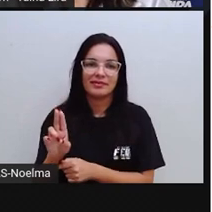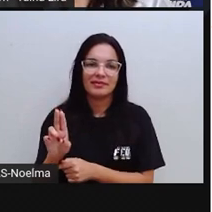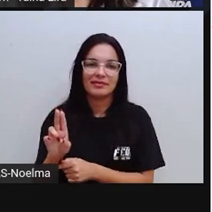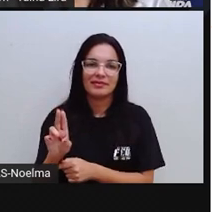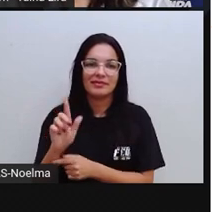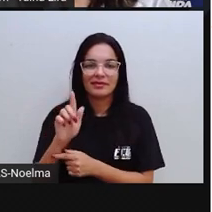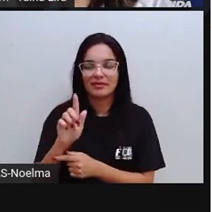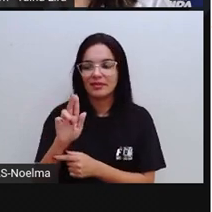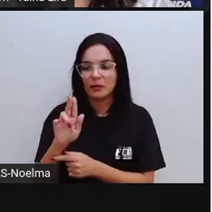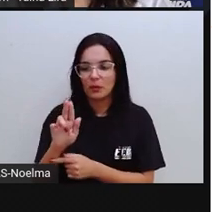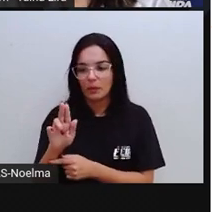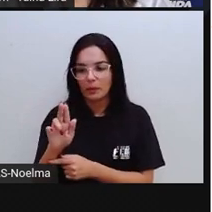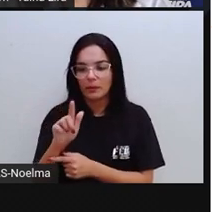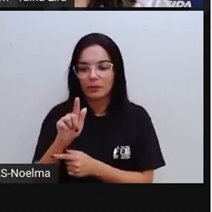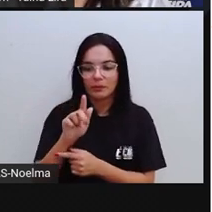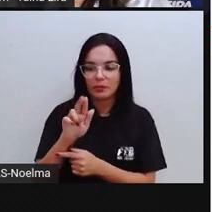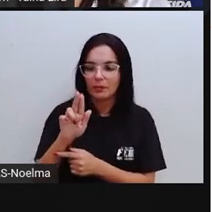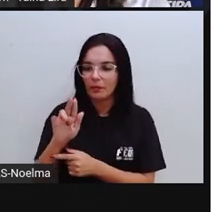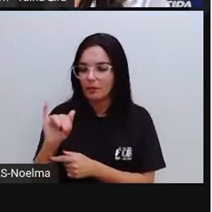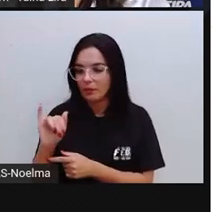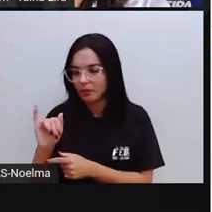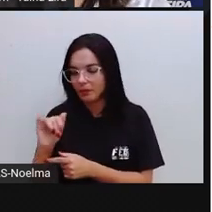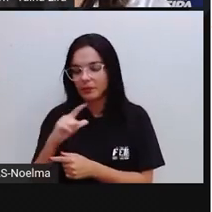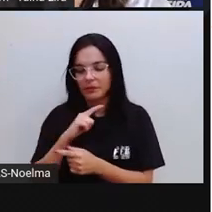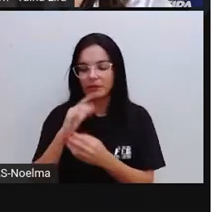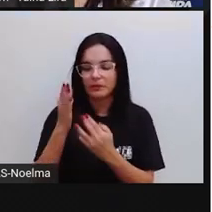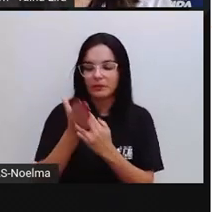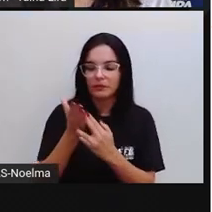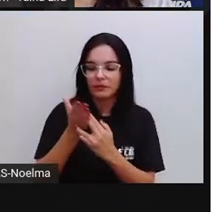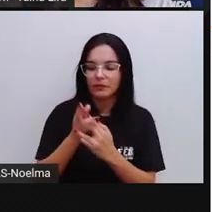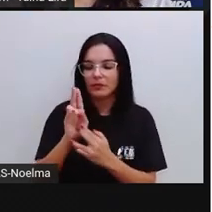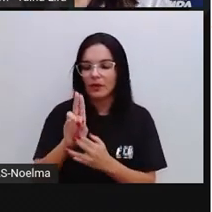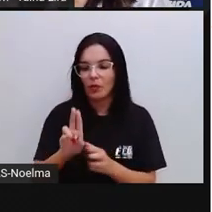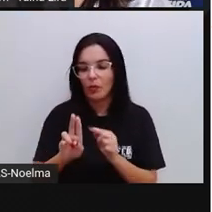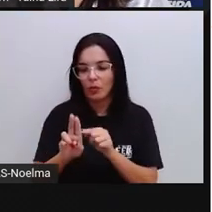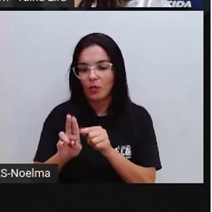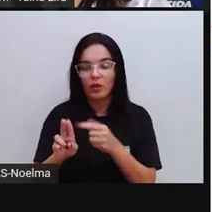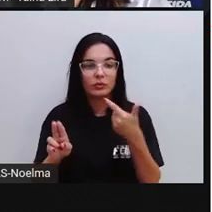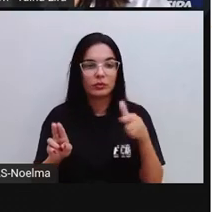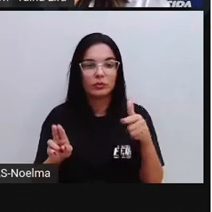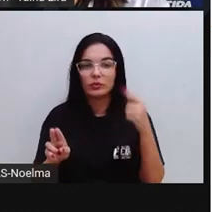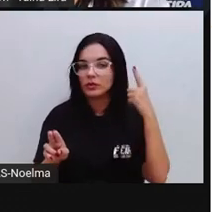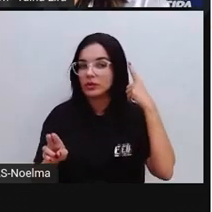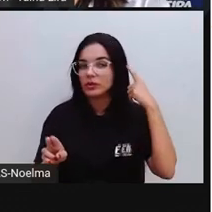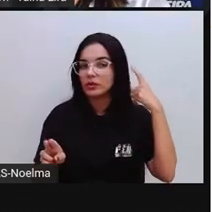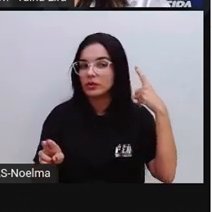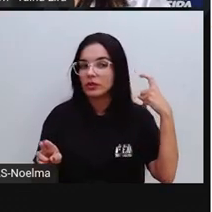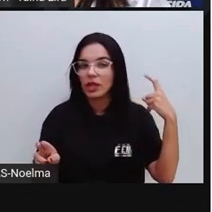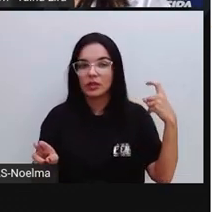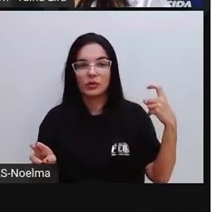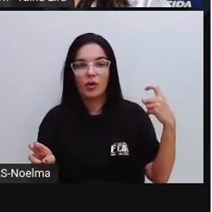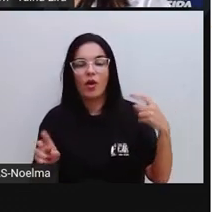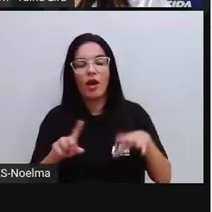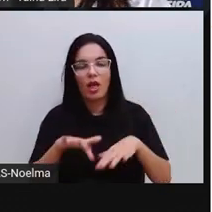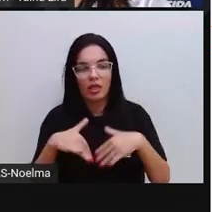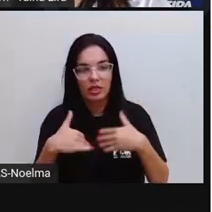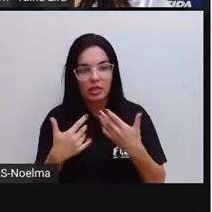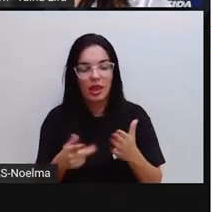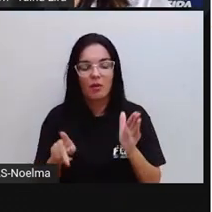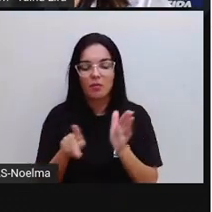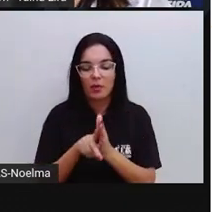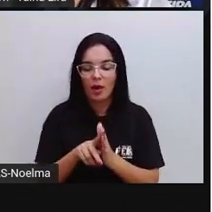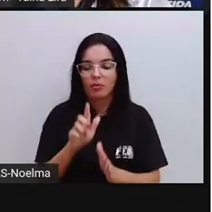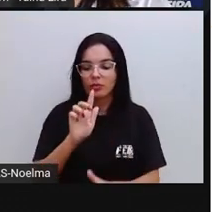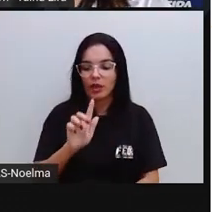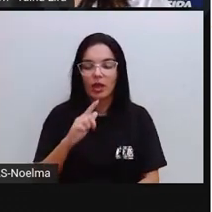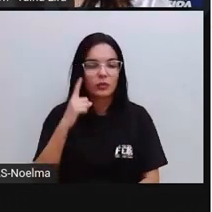tenho aqui a sílaba gui, que é formada pelas letras guê, u, i. Então, ele tem o som do guê